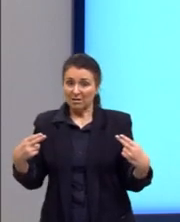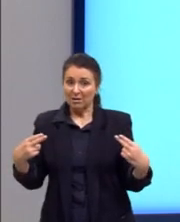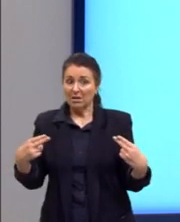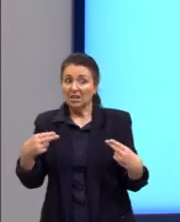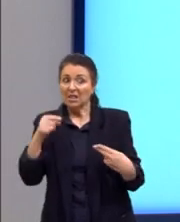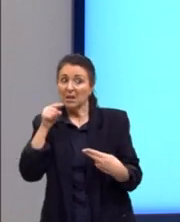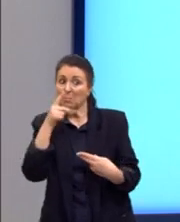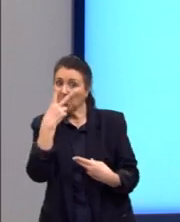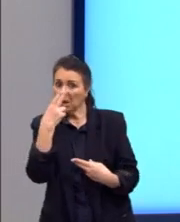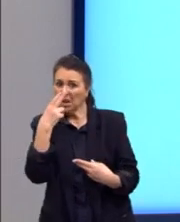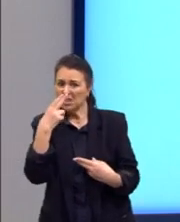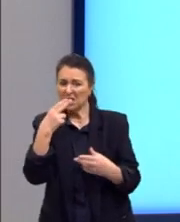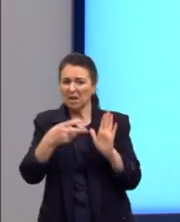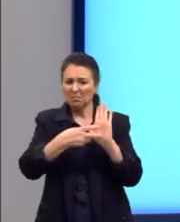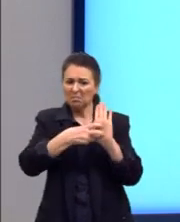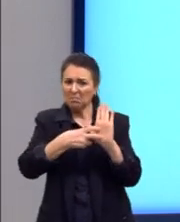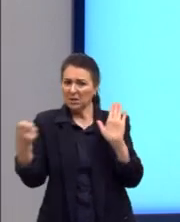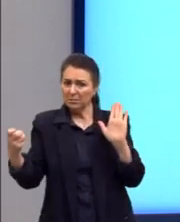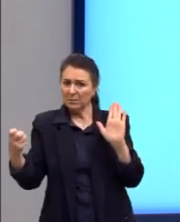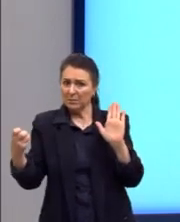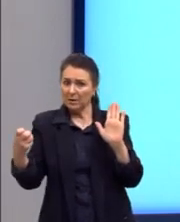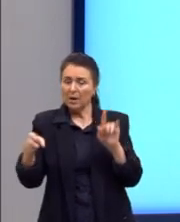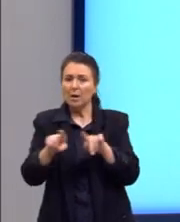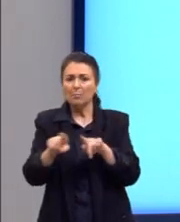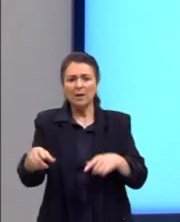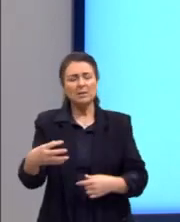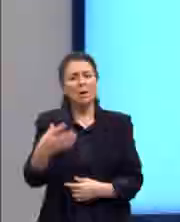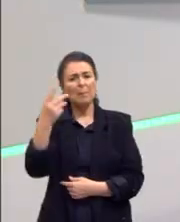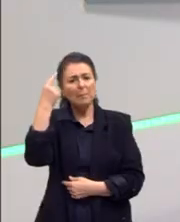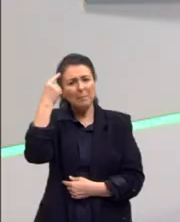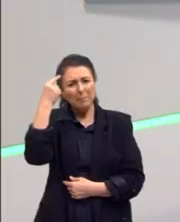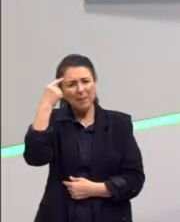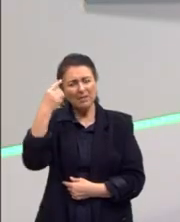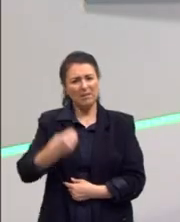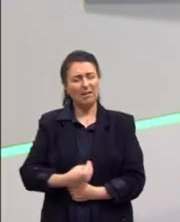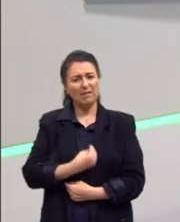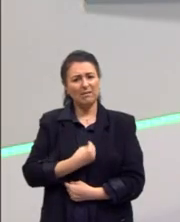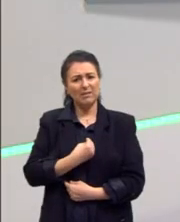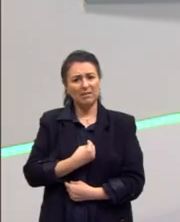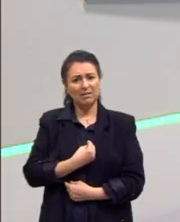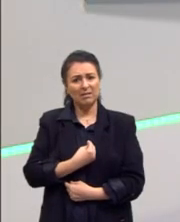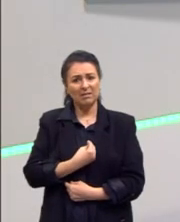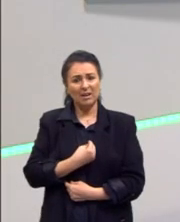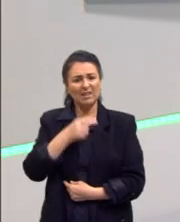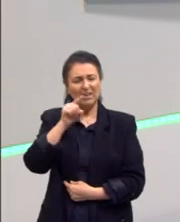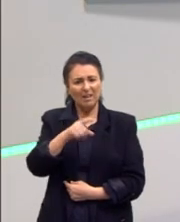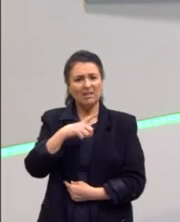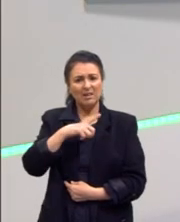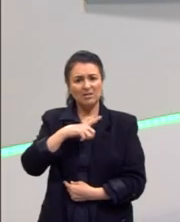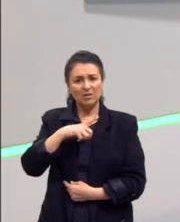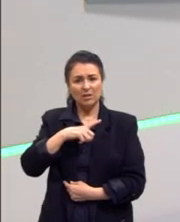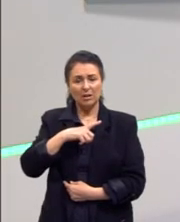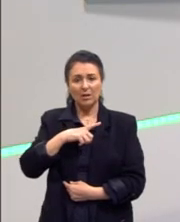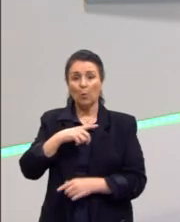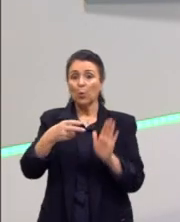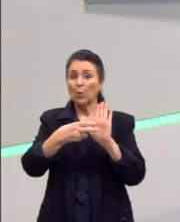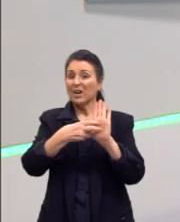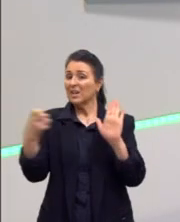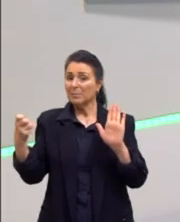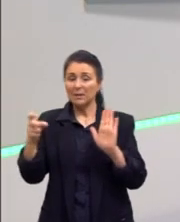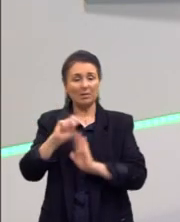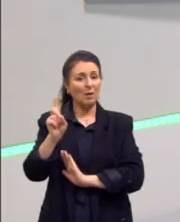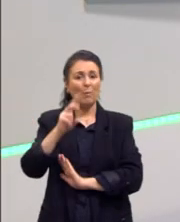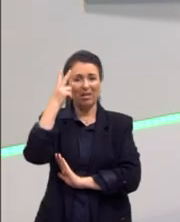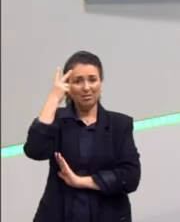Mas olha a condição que essas pessoas estavam. E aqui ele desconsidera completamente que o crime não é algo natural. O